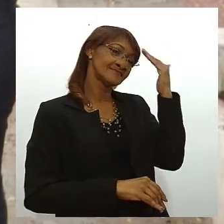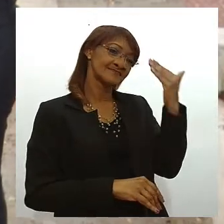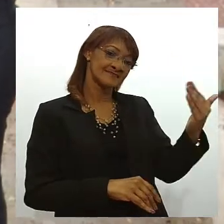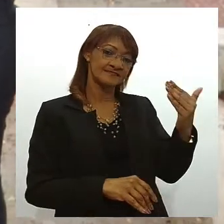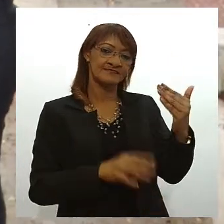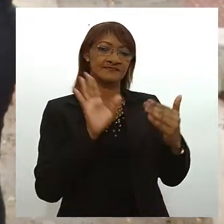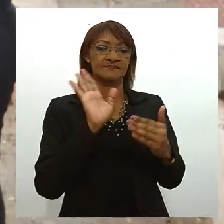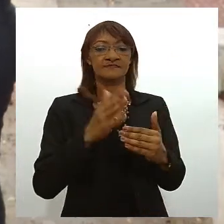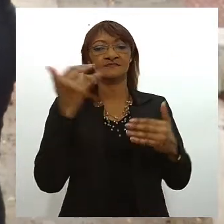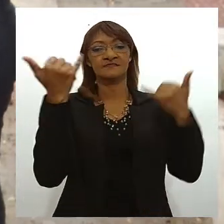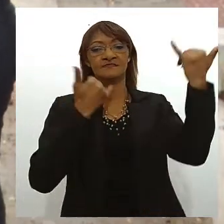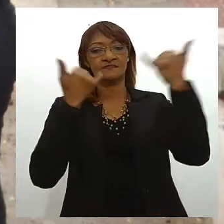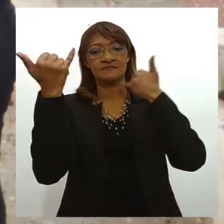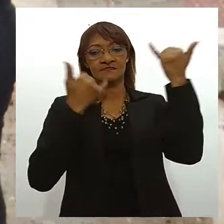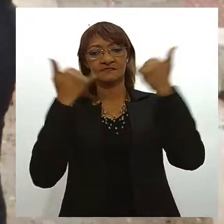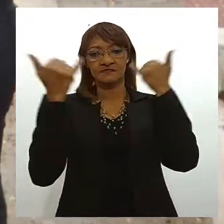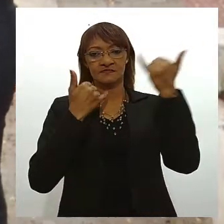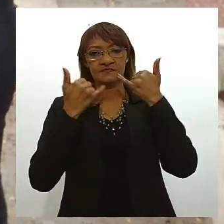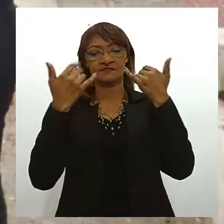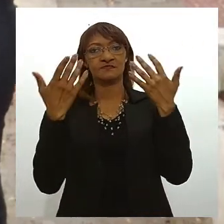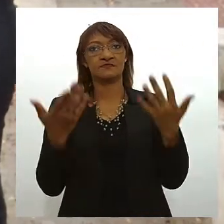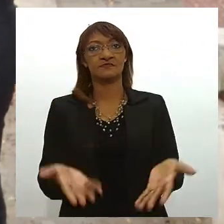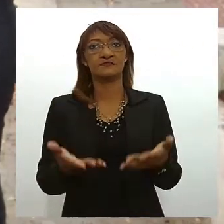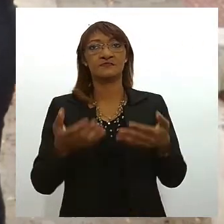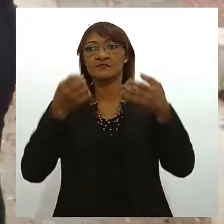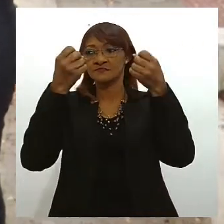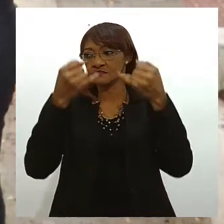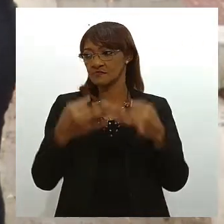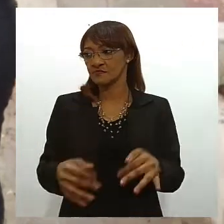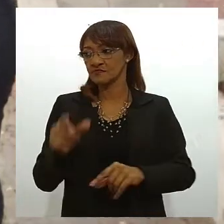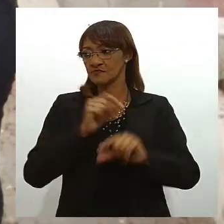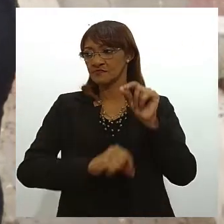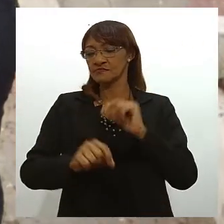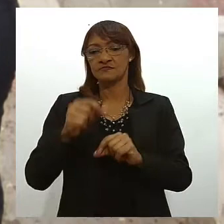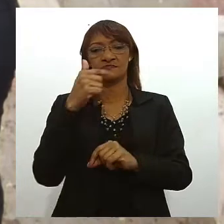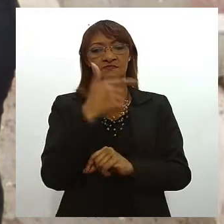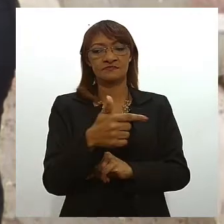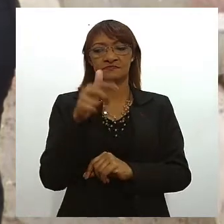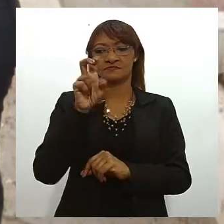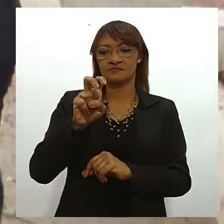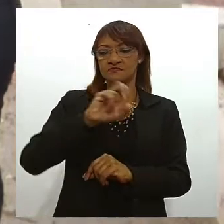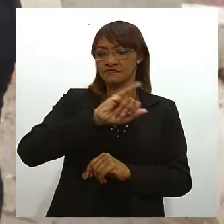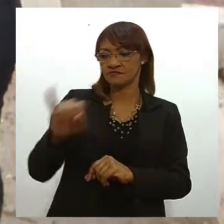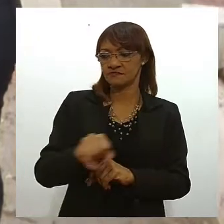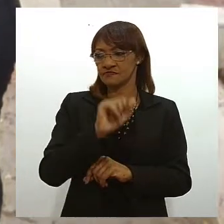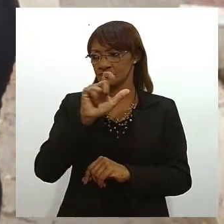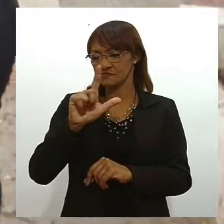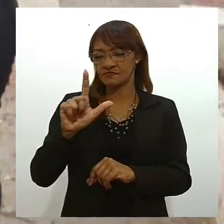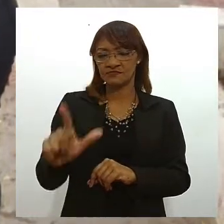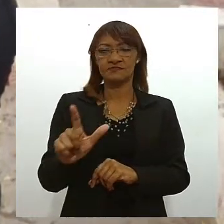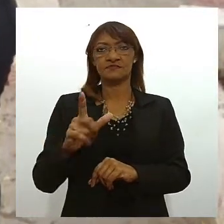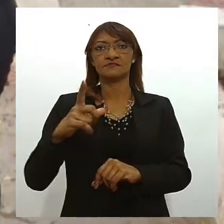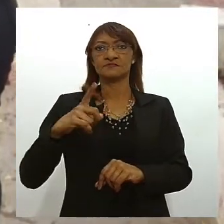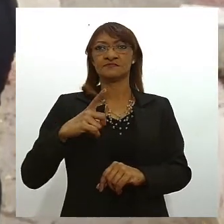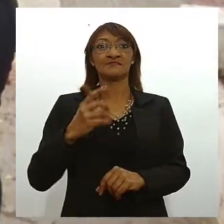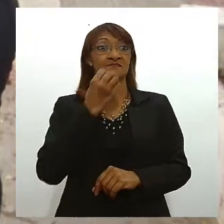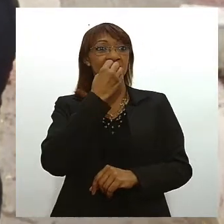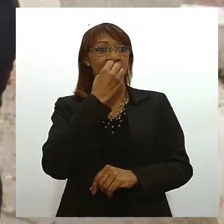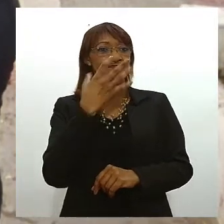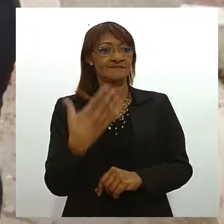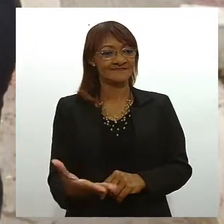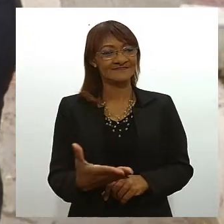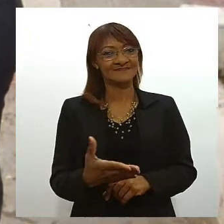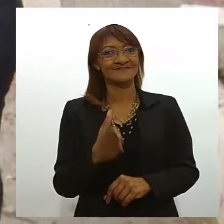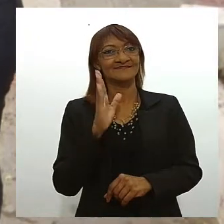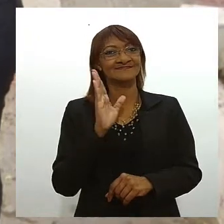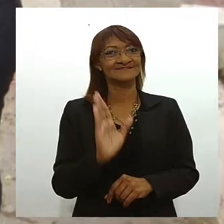informações, né? Por toda a sua fala a respeito do 25 de julho, aí alusivo, né? E que faz ser o